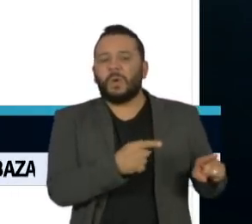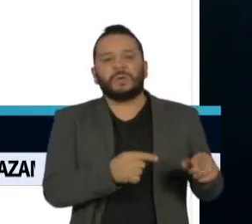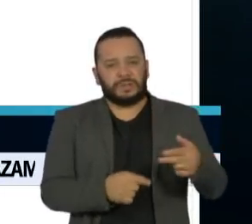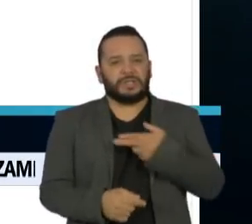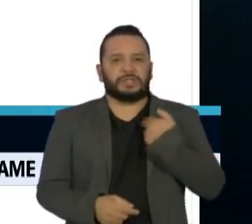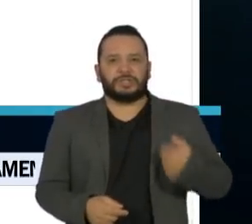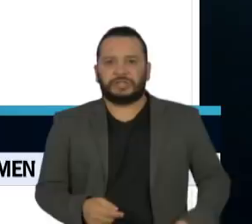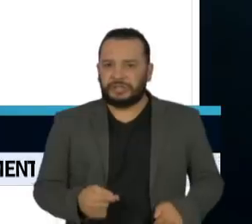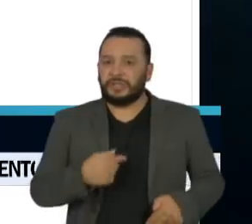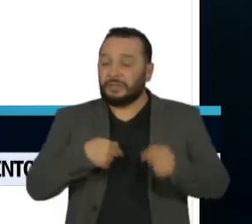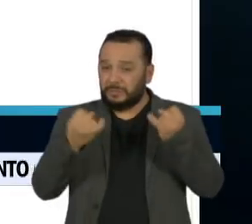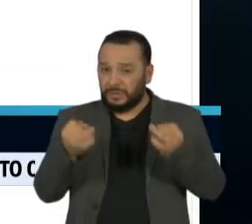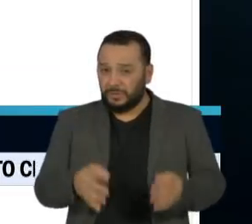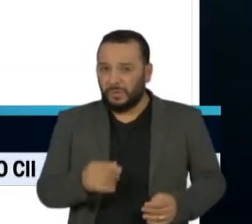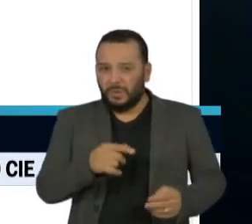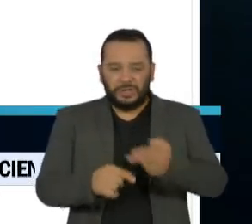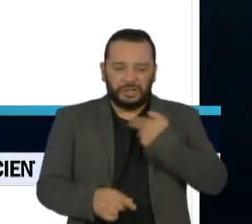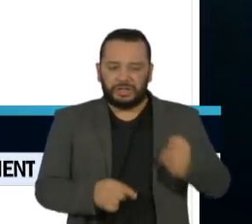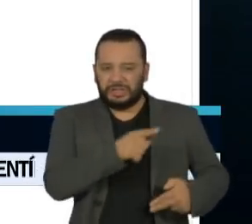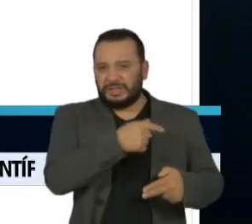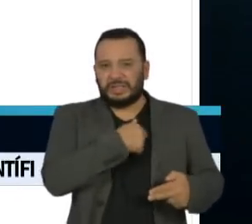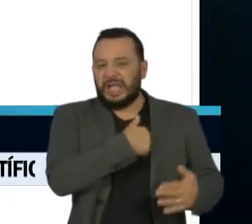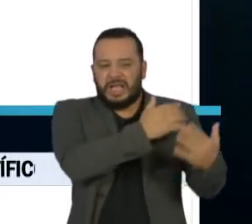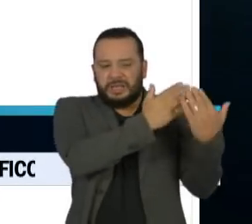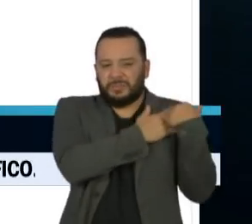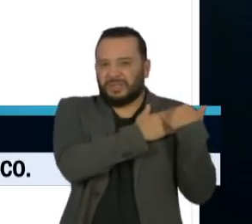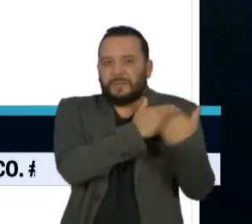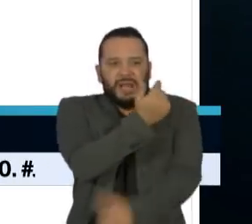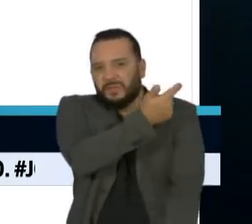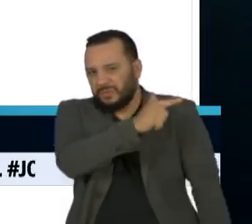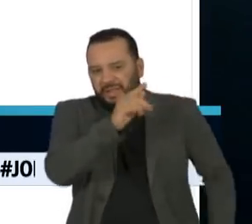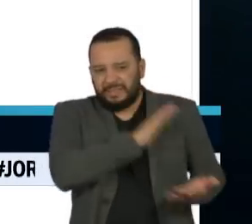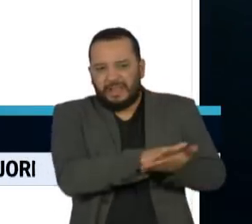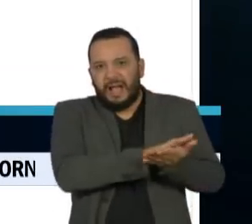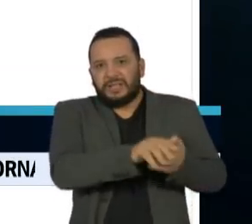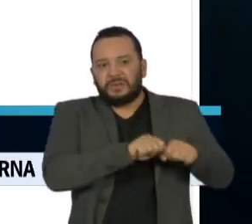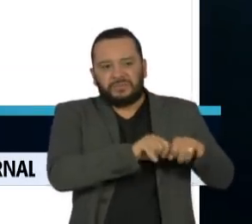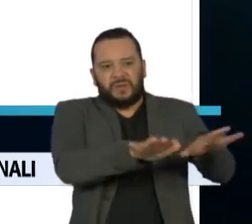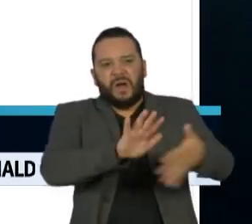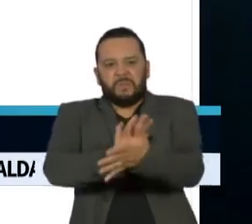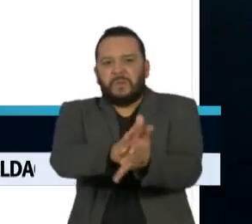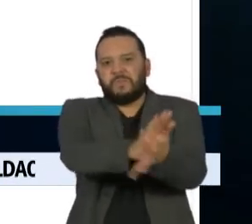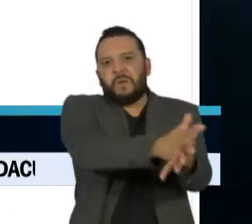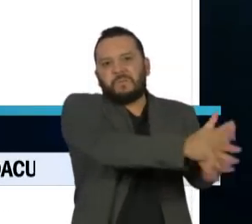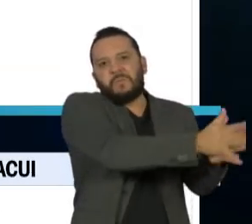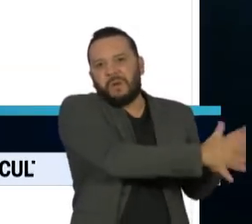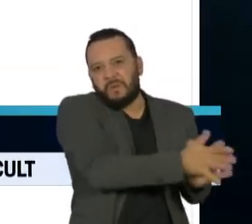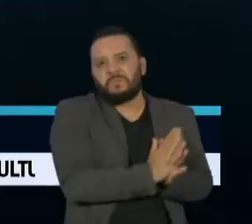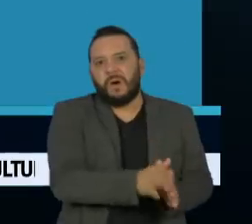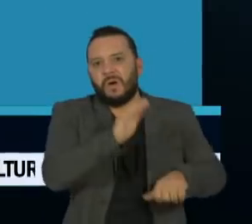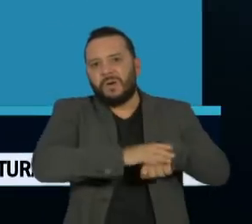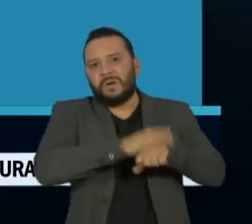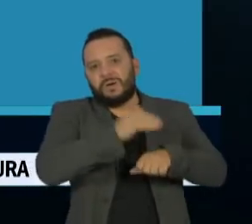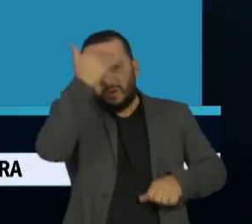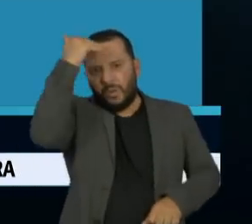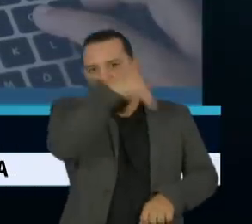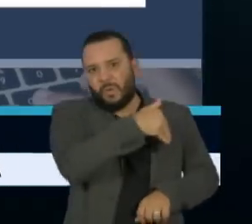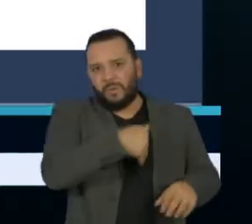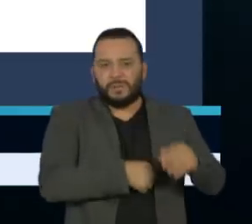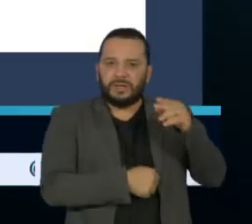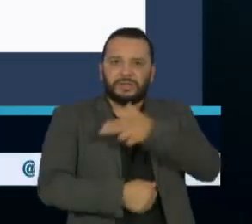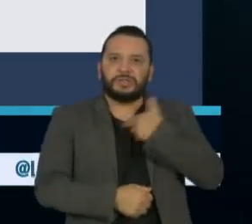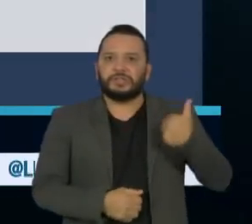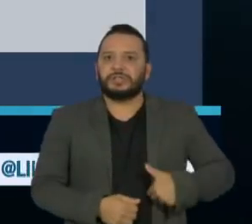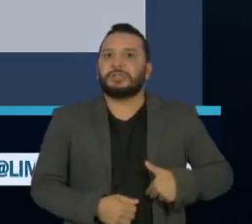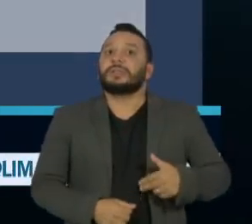rede social diz que foi a incompetência do país que causou este massacre mundial se referindo ao coronavírus. Segundo o jornal